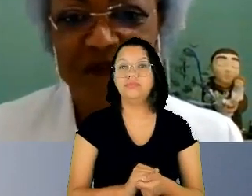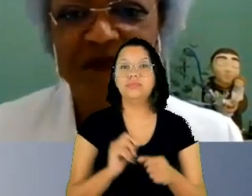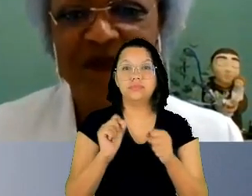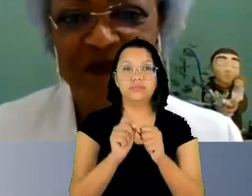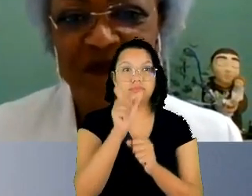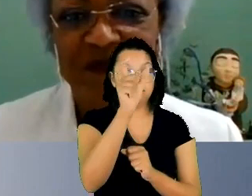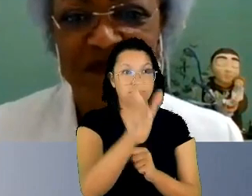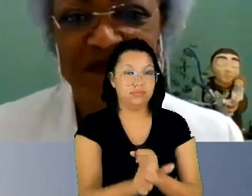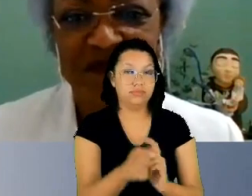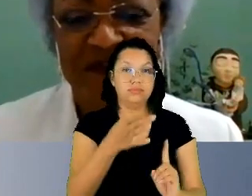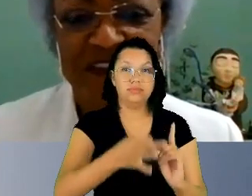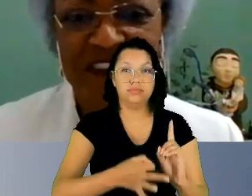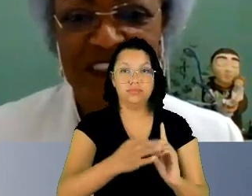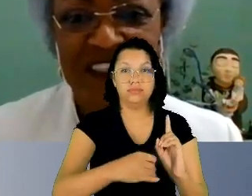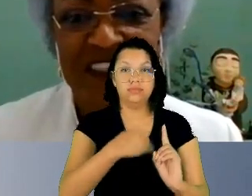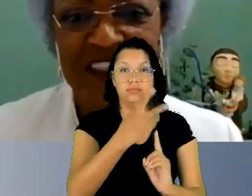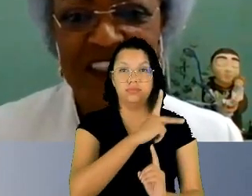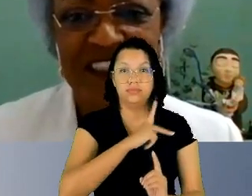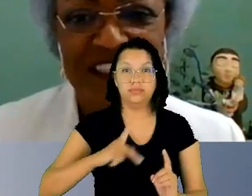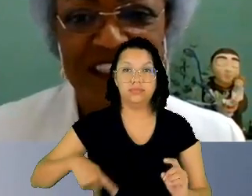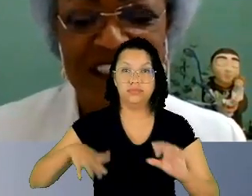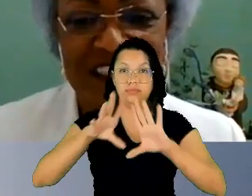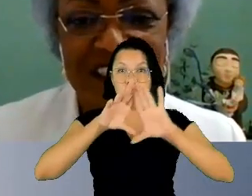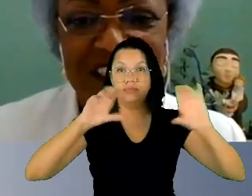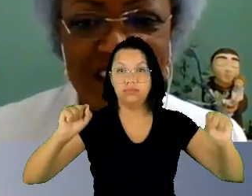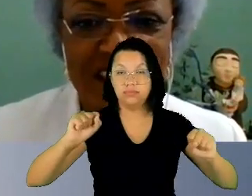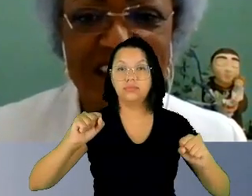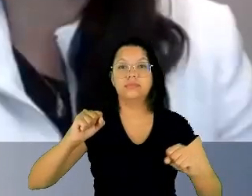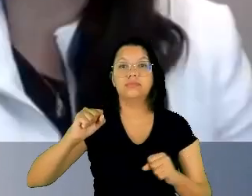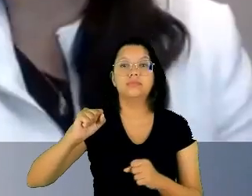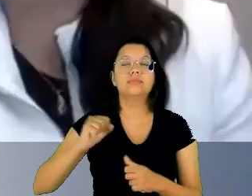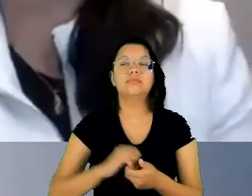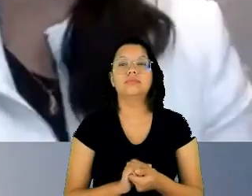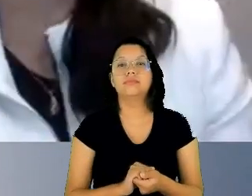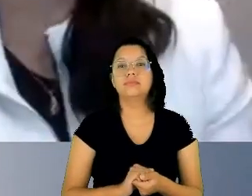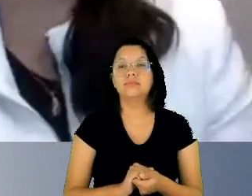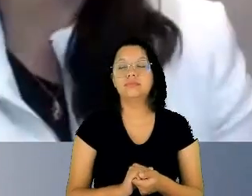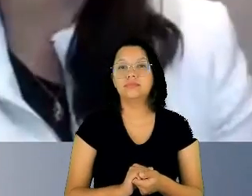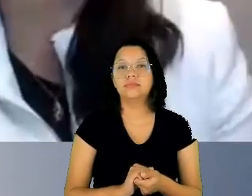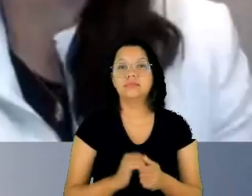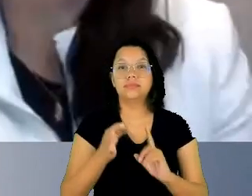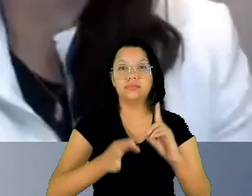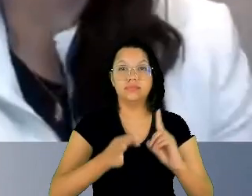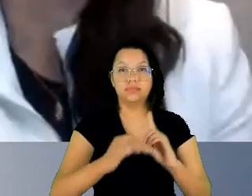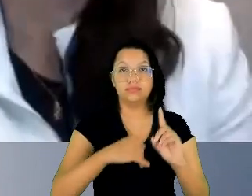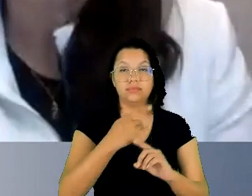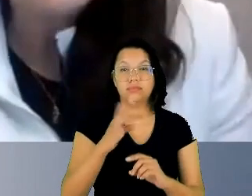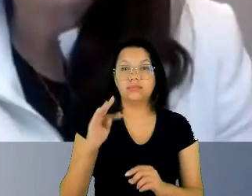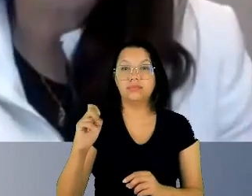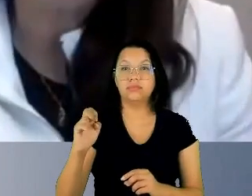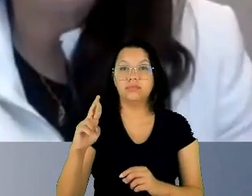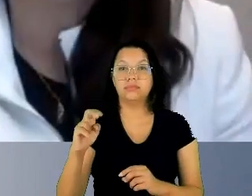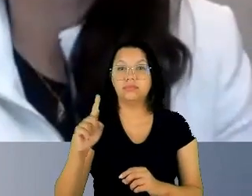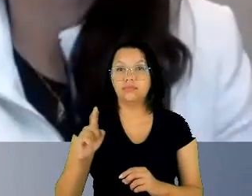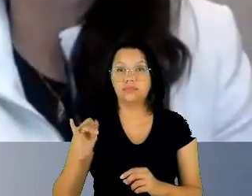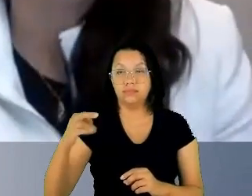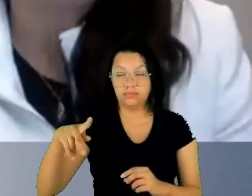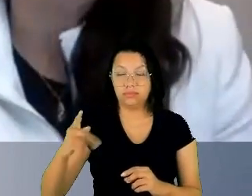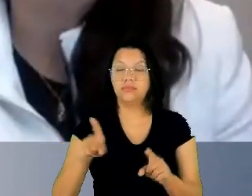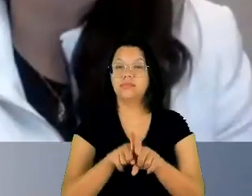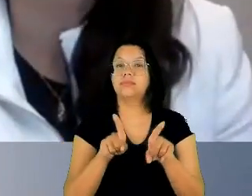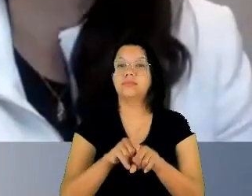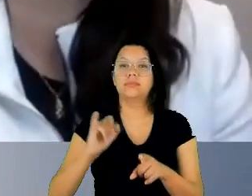tribunal, o desembargador Mairam Maia, a desembargadora Teresinha Caserta e o desembargador Inês Virginia que são também minhas amigas,